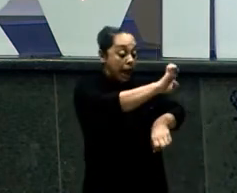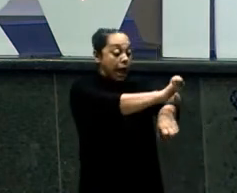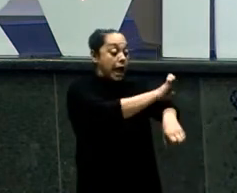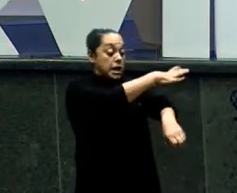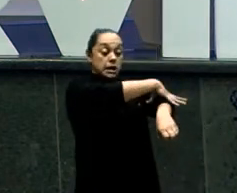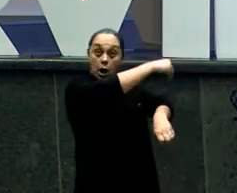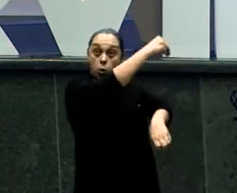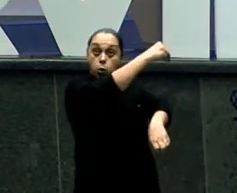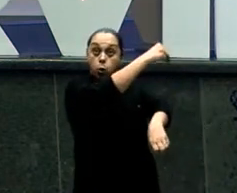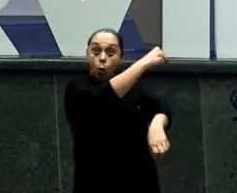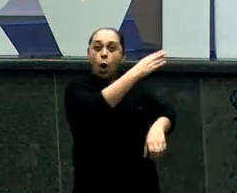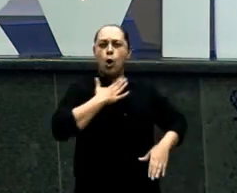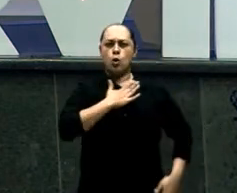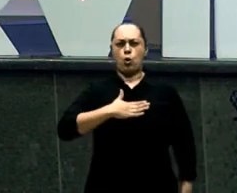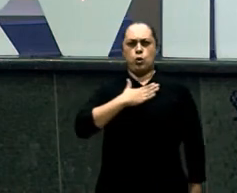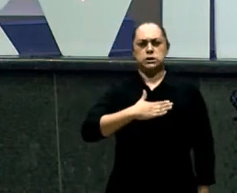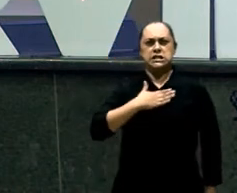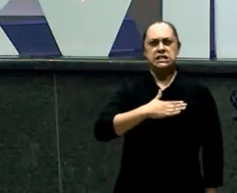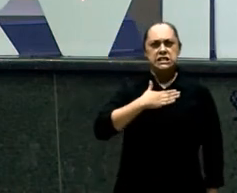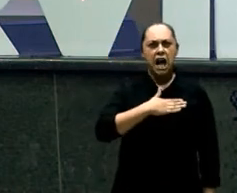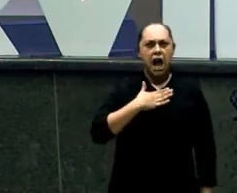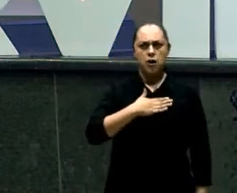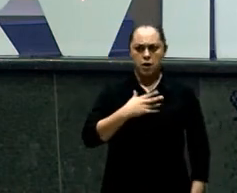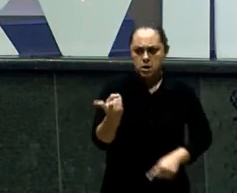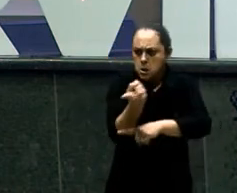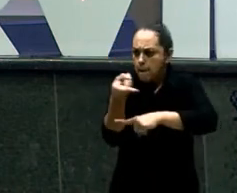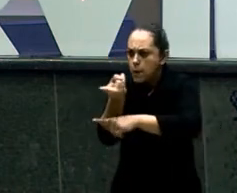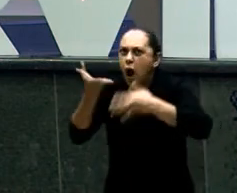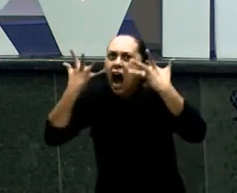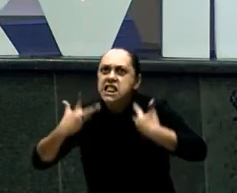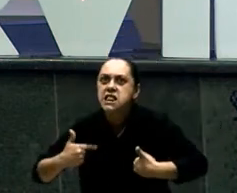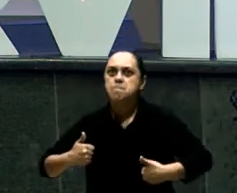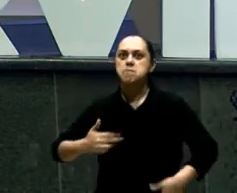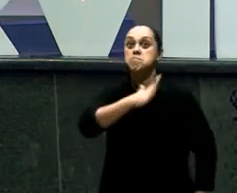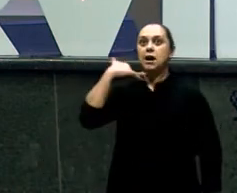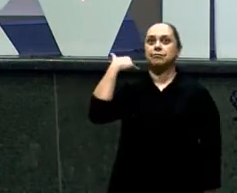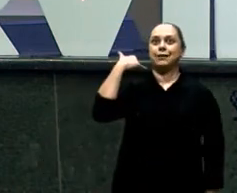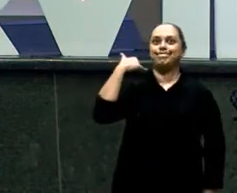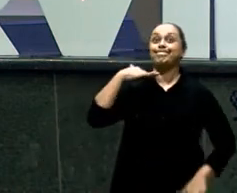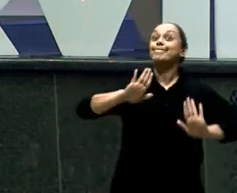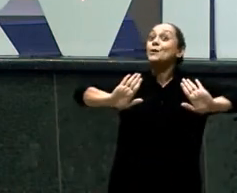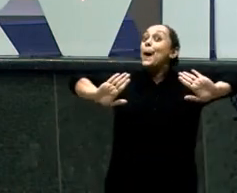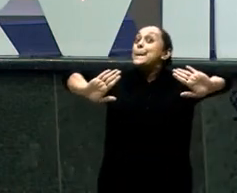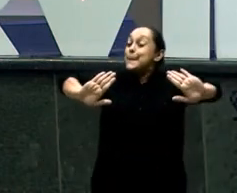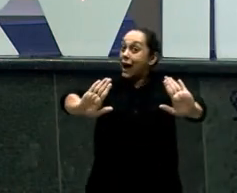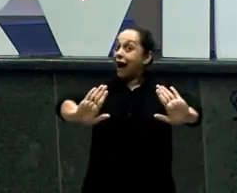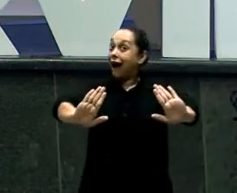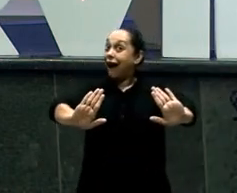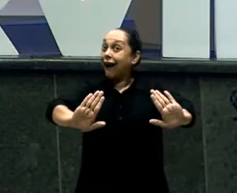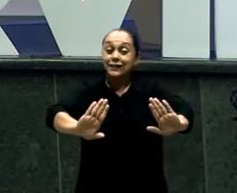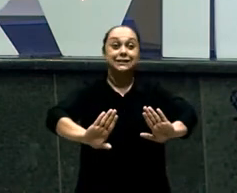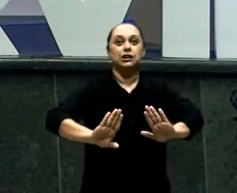habitante De tendas E essa expressão Aqui Ela é usada Quatro vezes No Antigo Testamento Para se